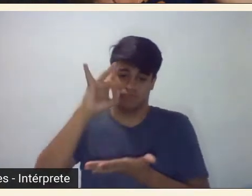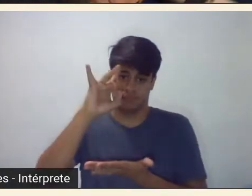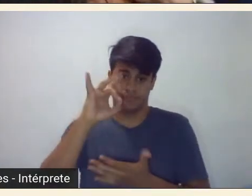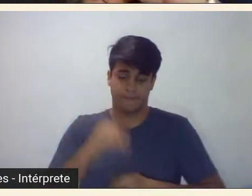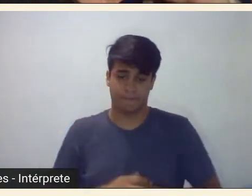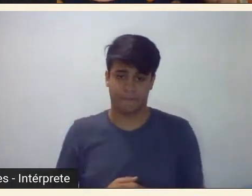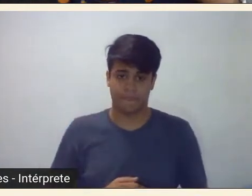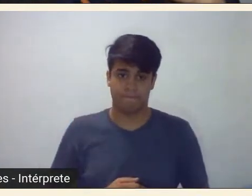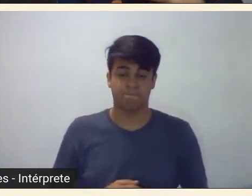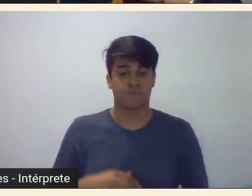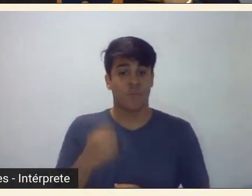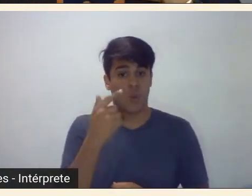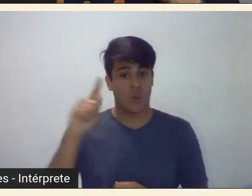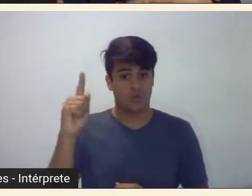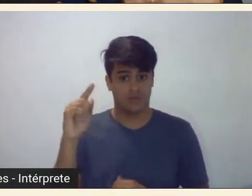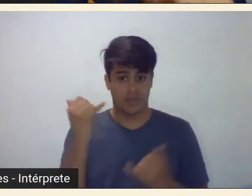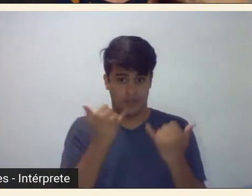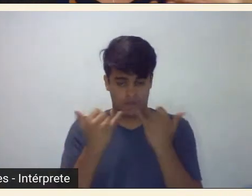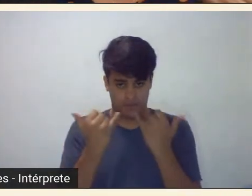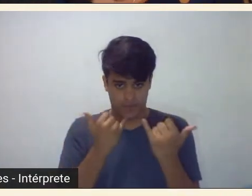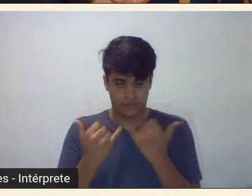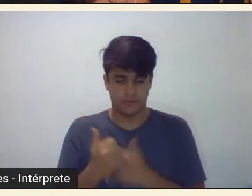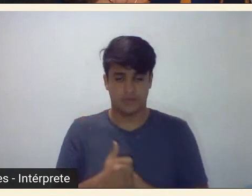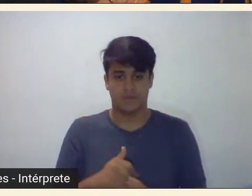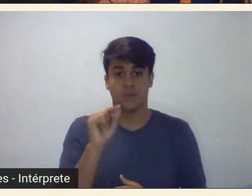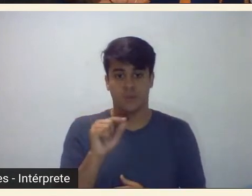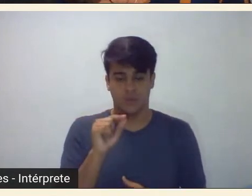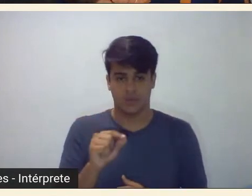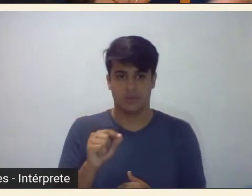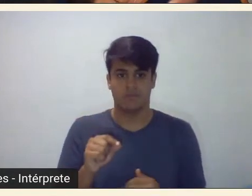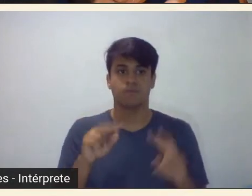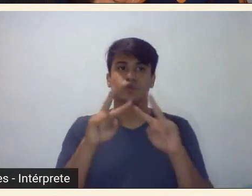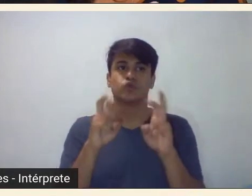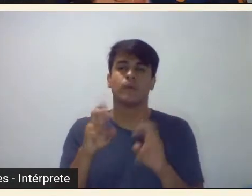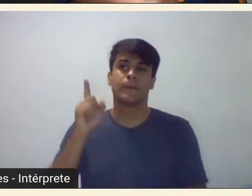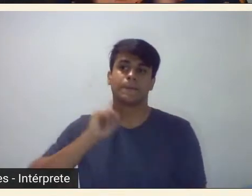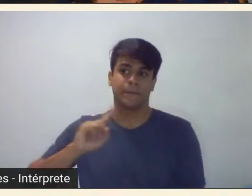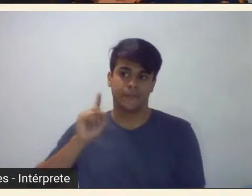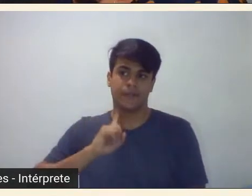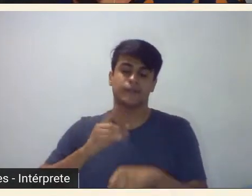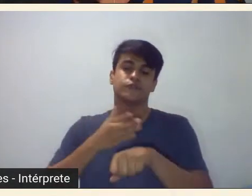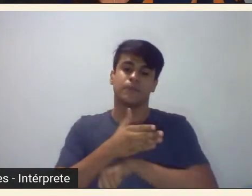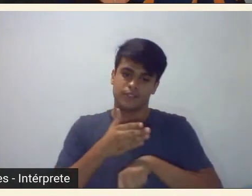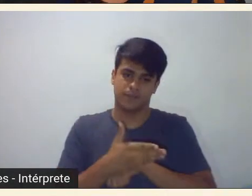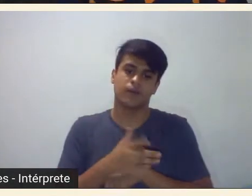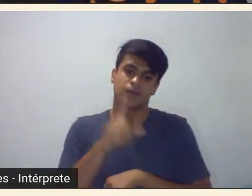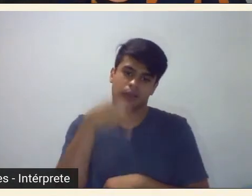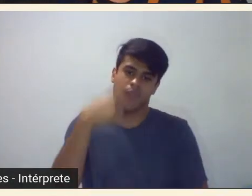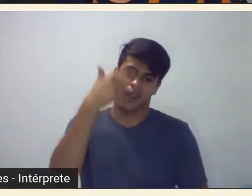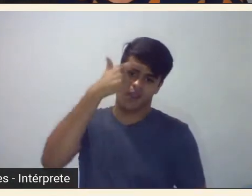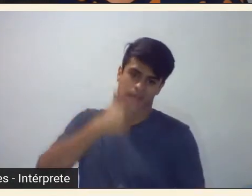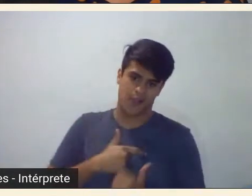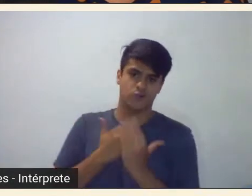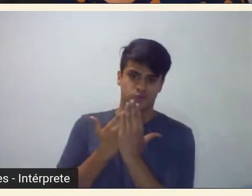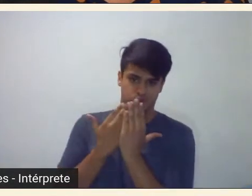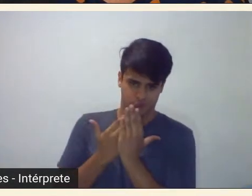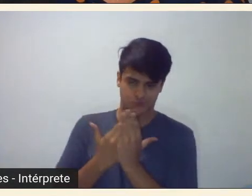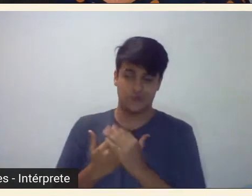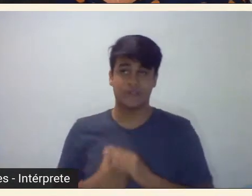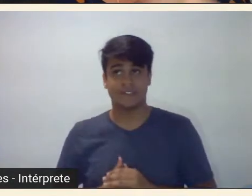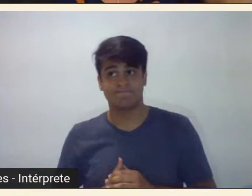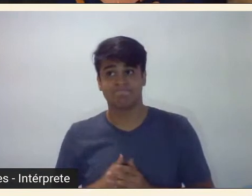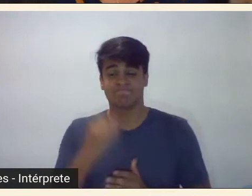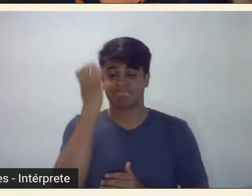dado é que do ponto de vista da participação dos mineiros sobre que a minha área meu objeto de estudo é olha gente